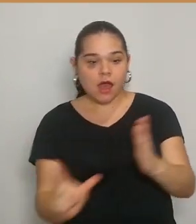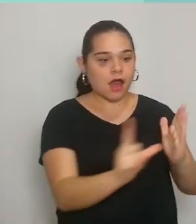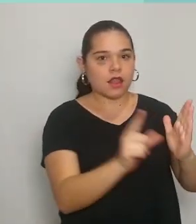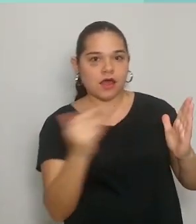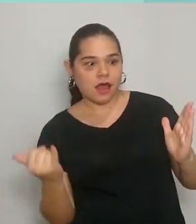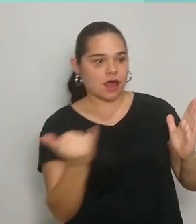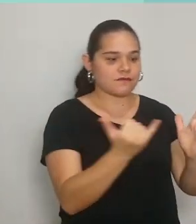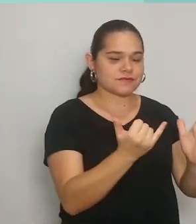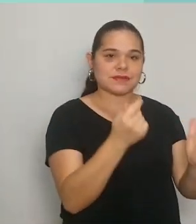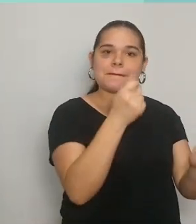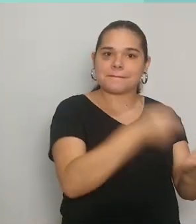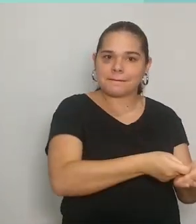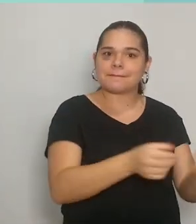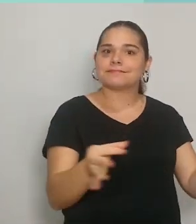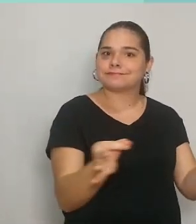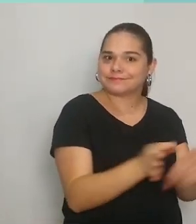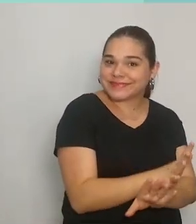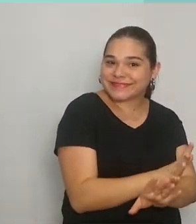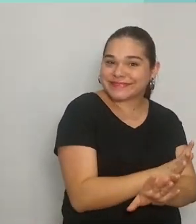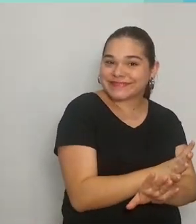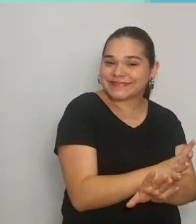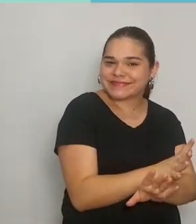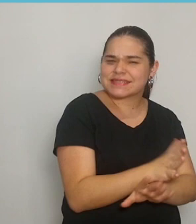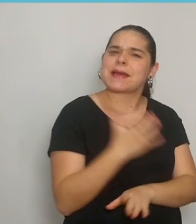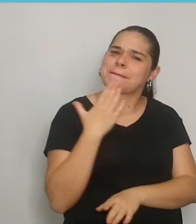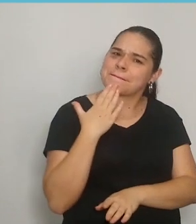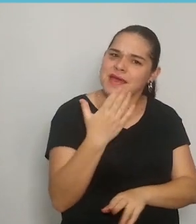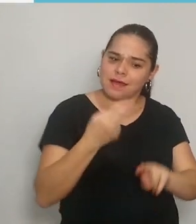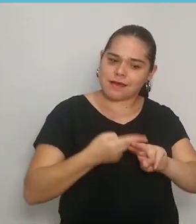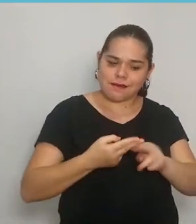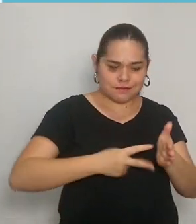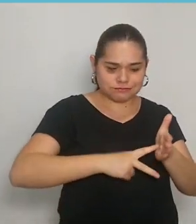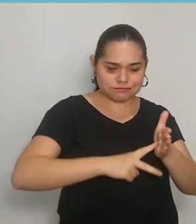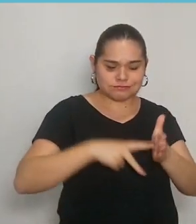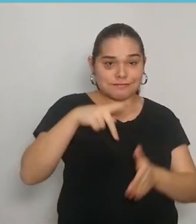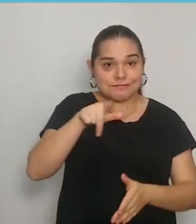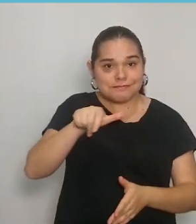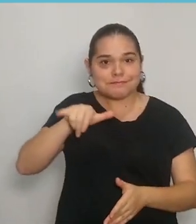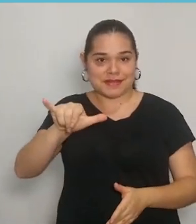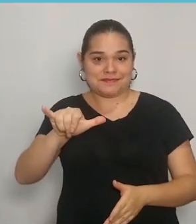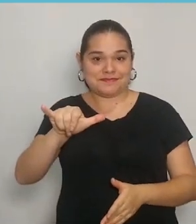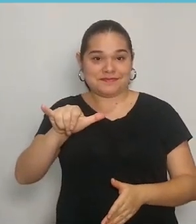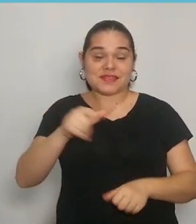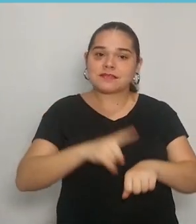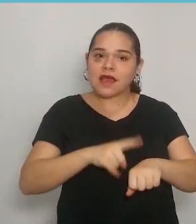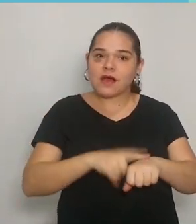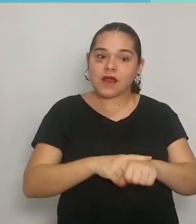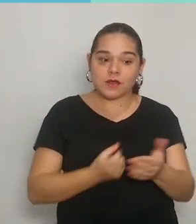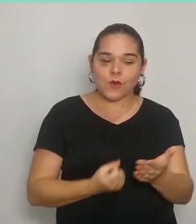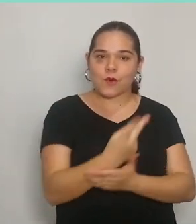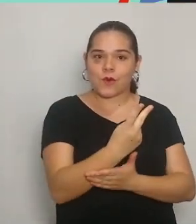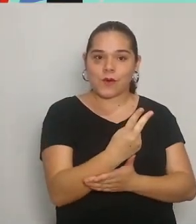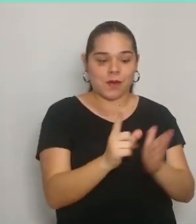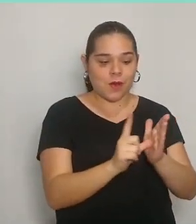confirmação da transação realizada. Solicite o uso do SMC Pay quando fizer pedidos nos estabelecimentos da rede